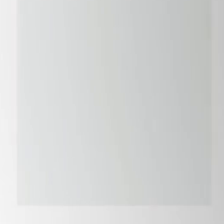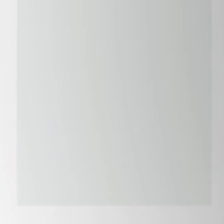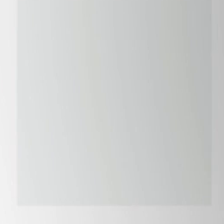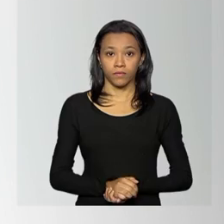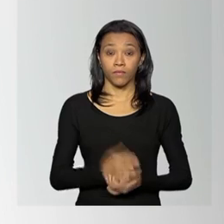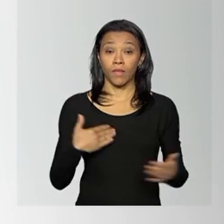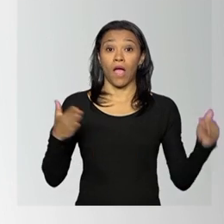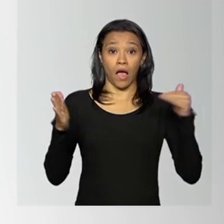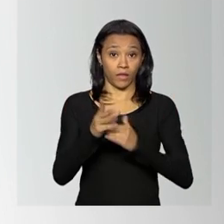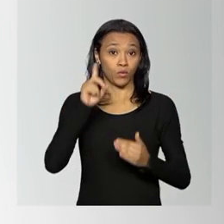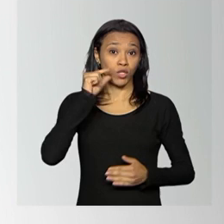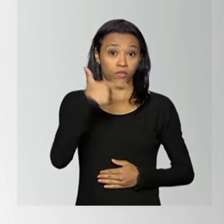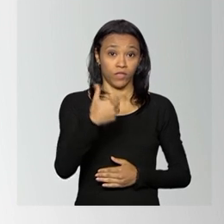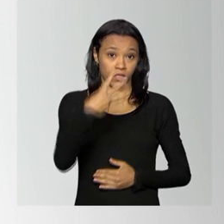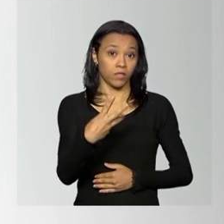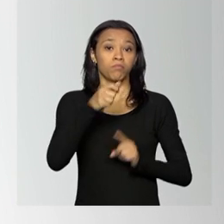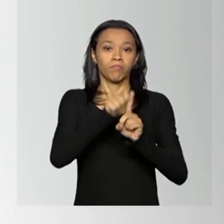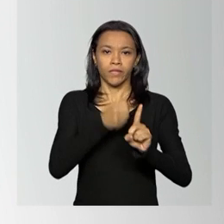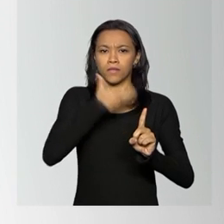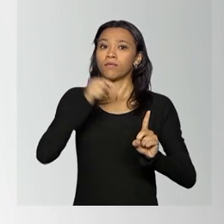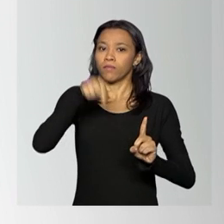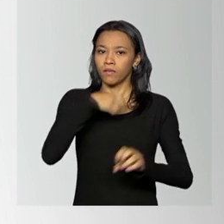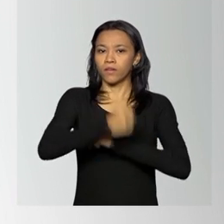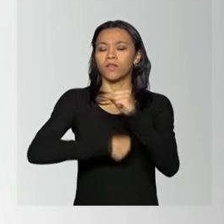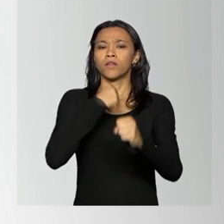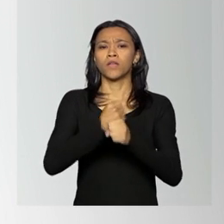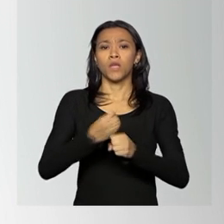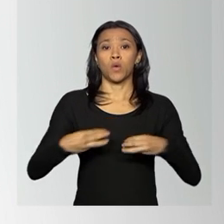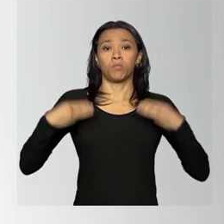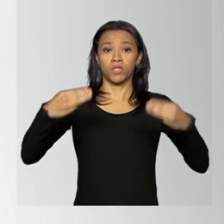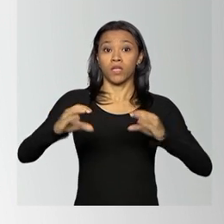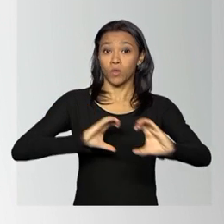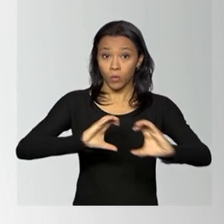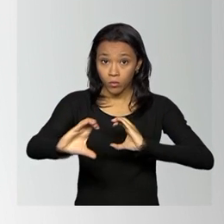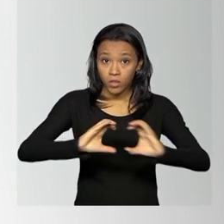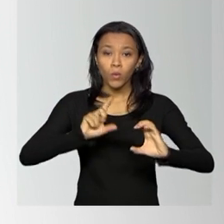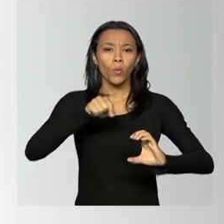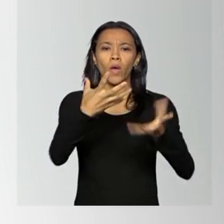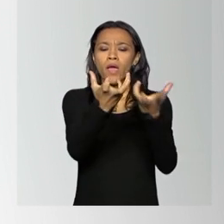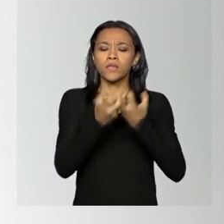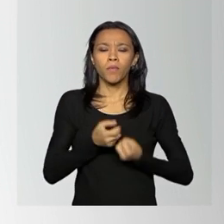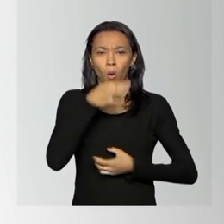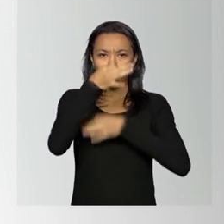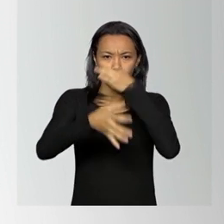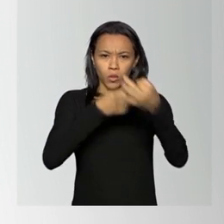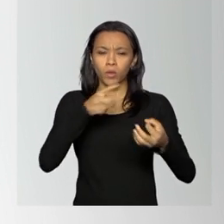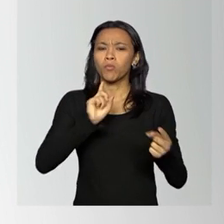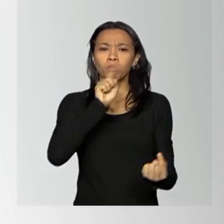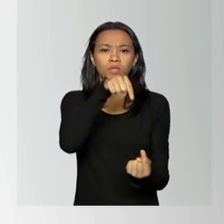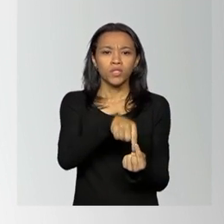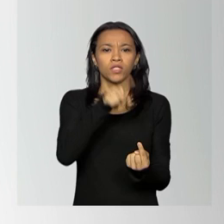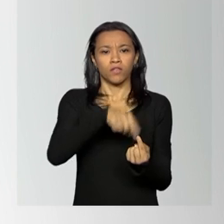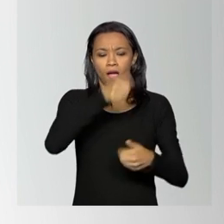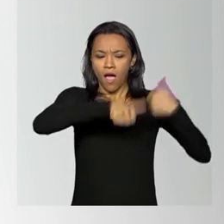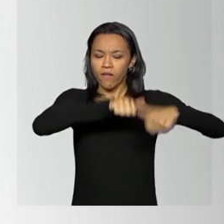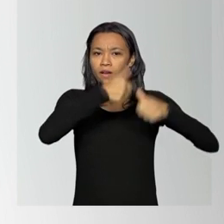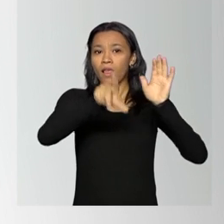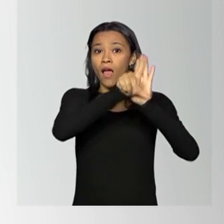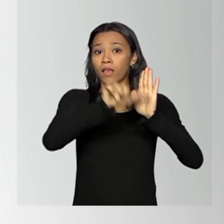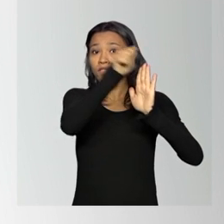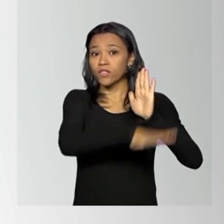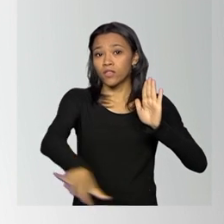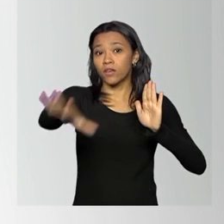Até o dia 23 de dezembro deste ano, o Ministério das Comunicações receberá sugestões para revisar a Lei Geral de